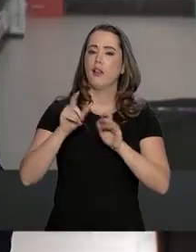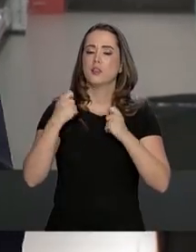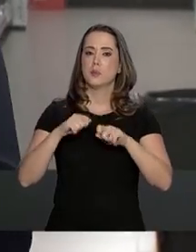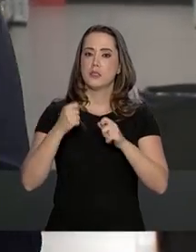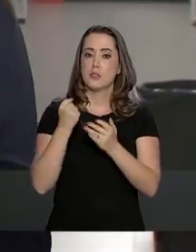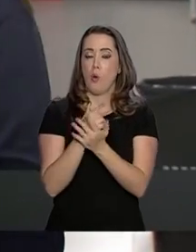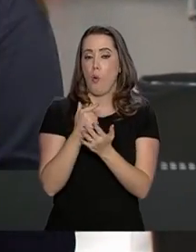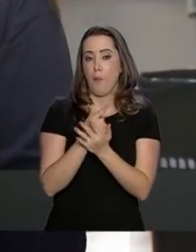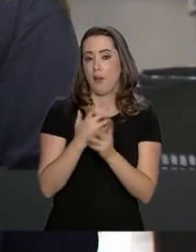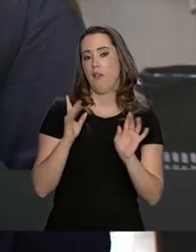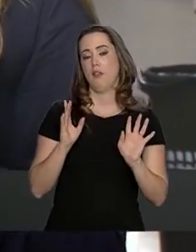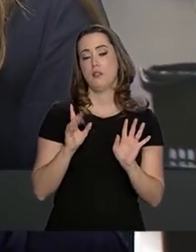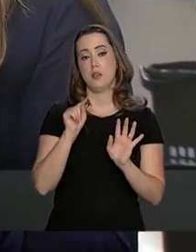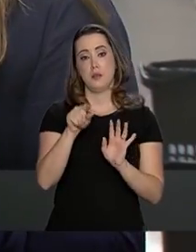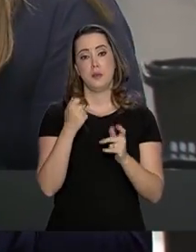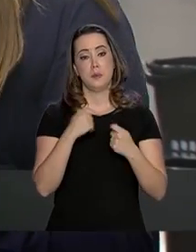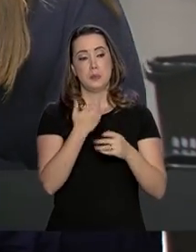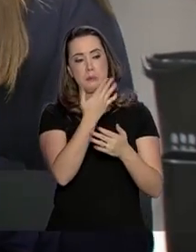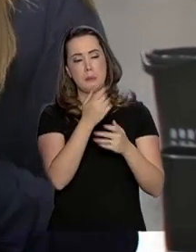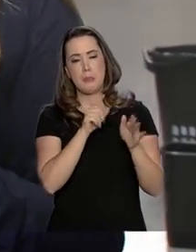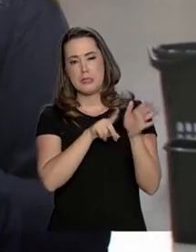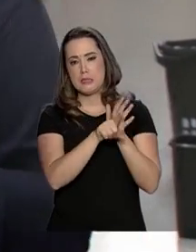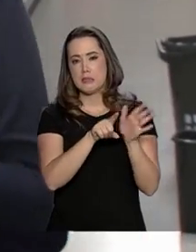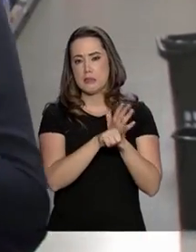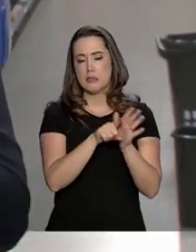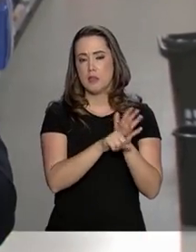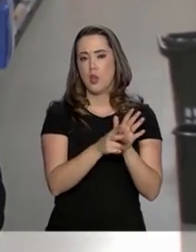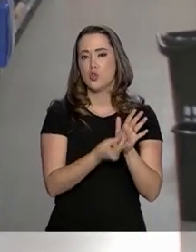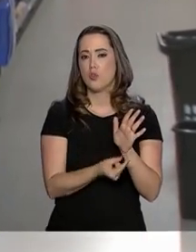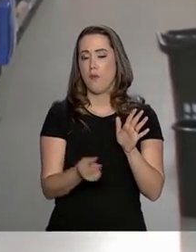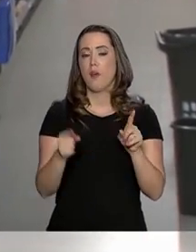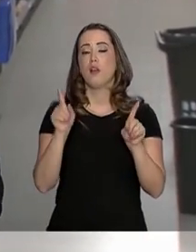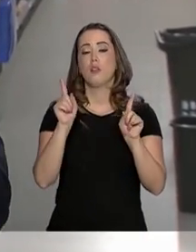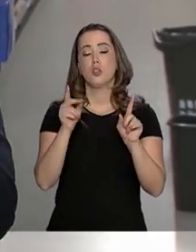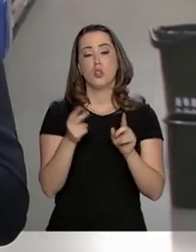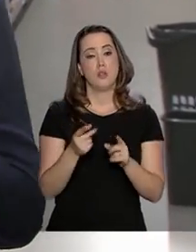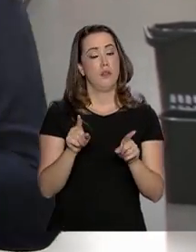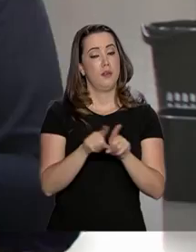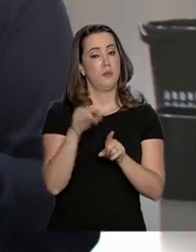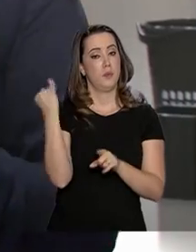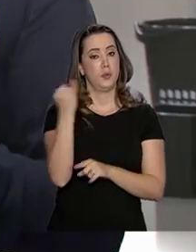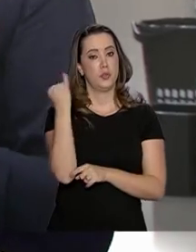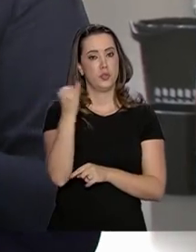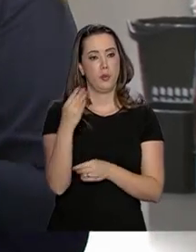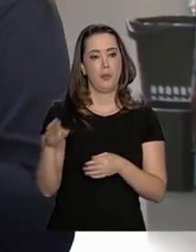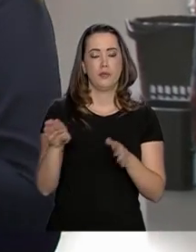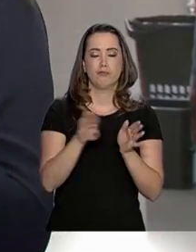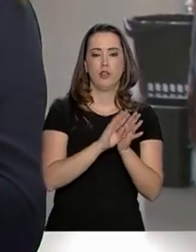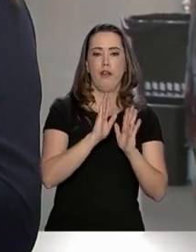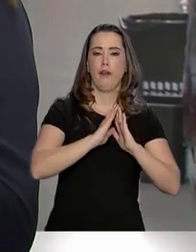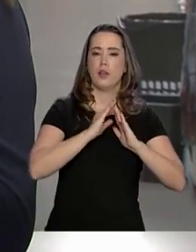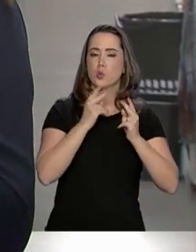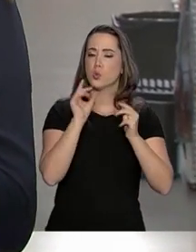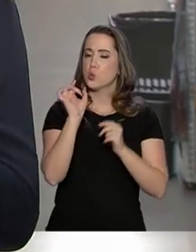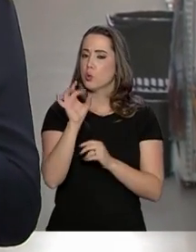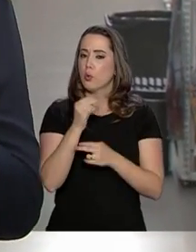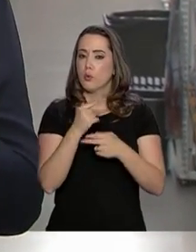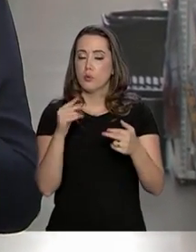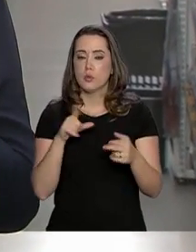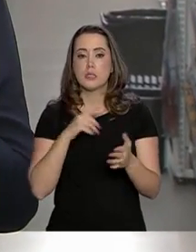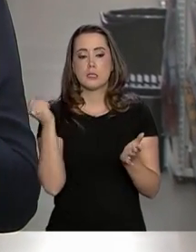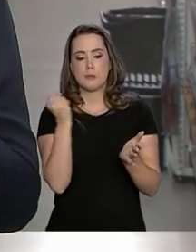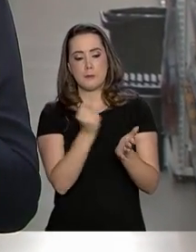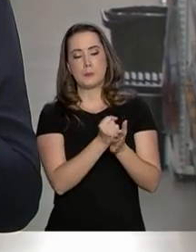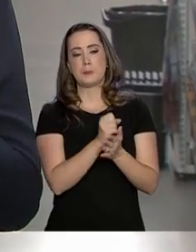de comprar. Além de fazer uma pesquisa de preços, é importante também levar para casa apenas produtos que